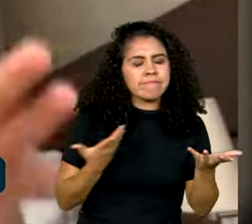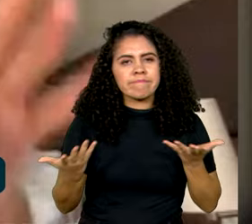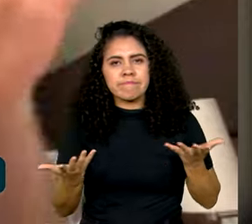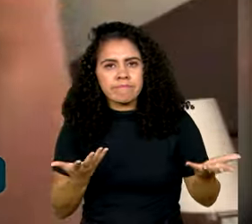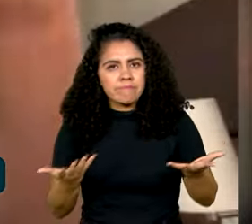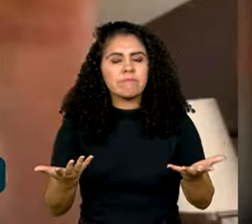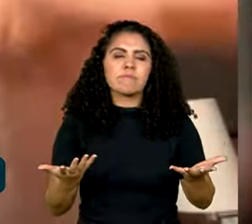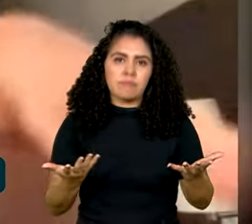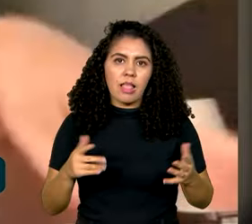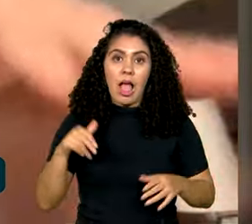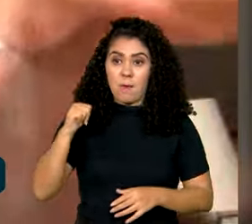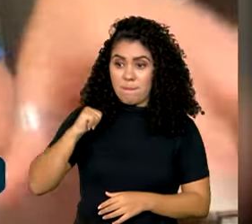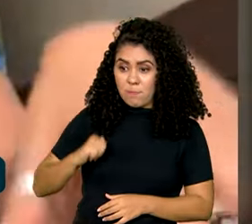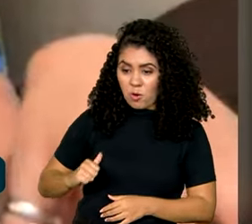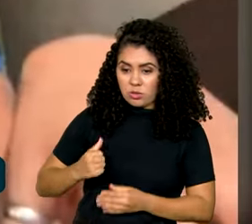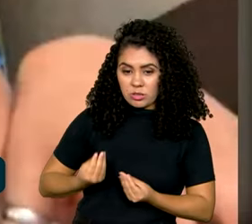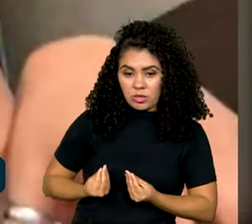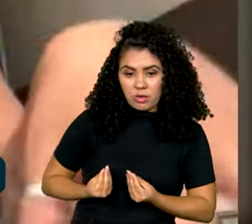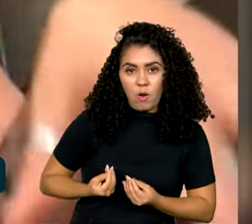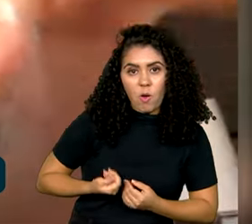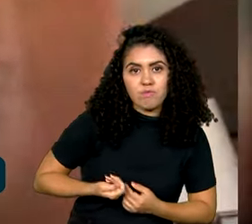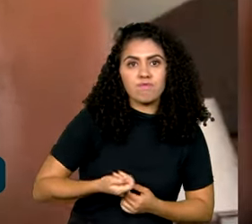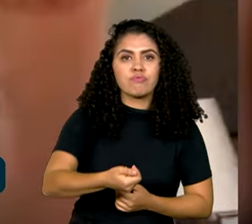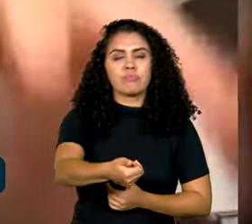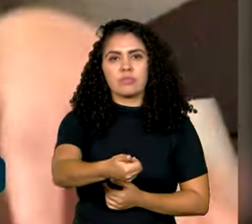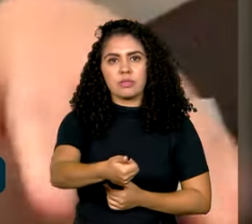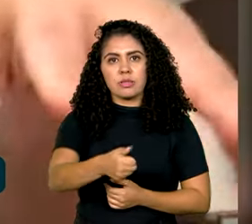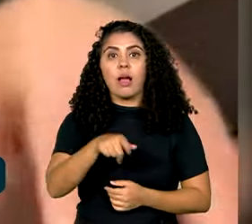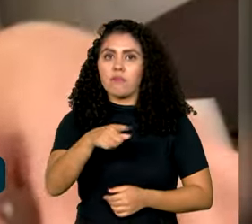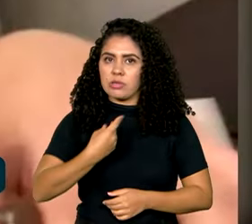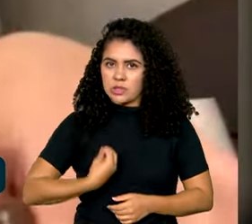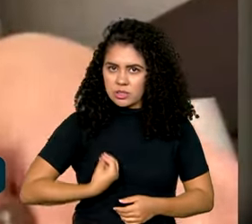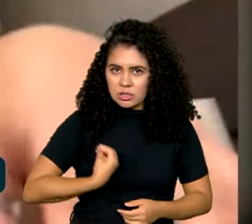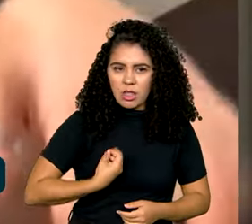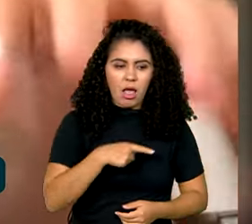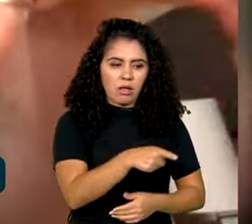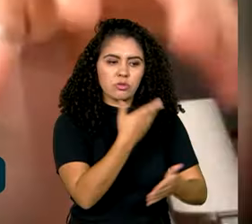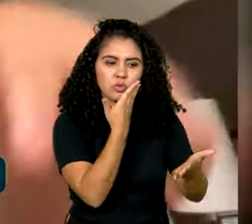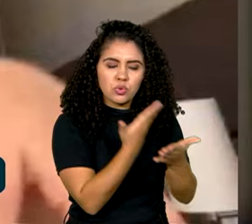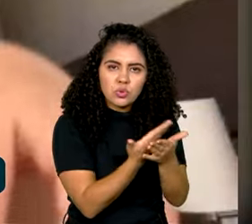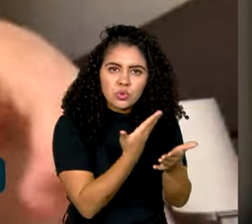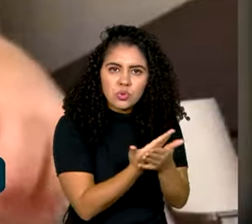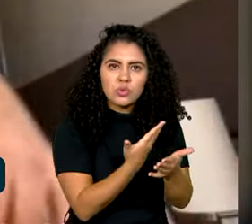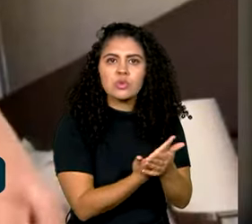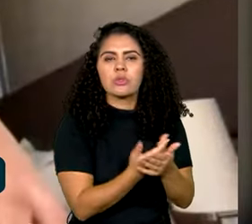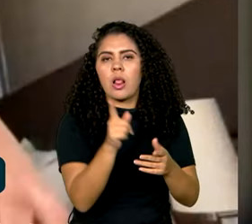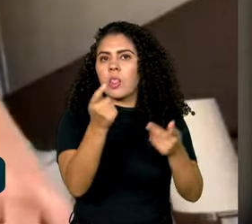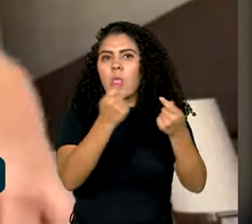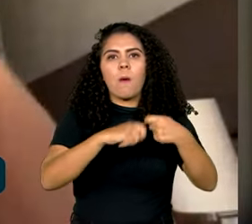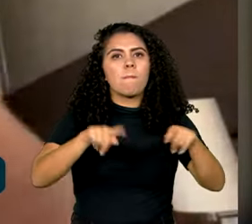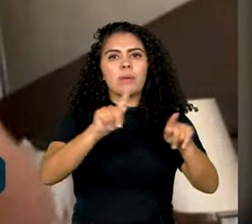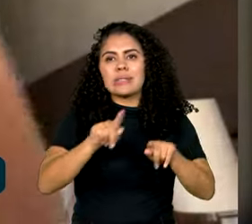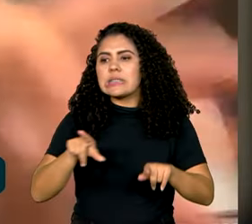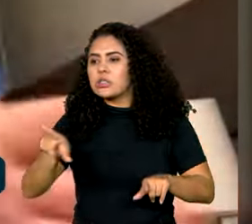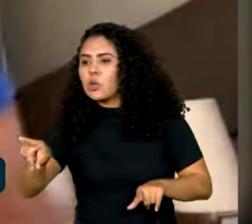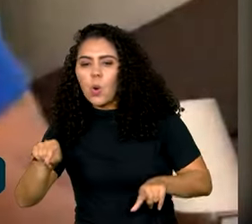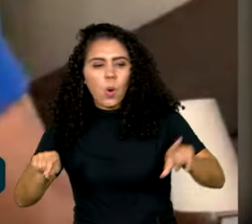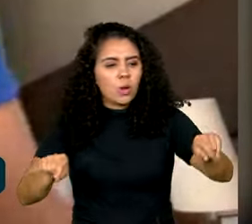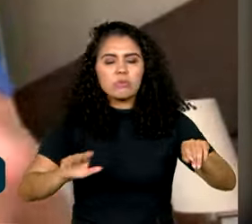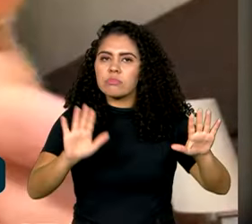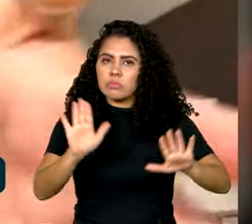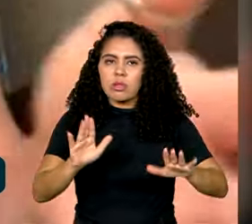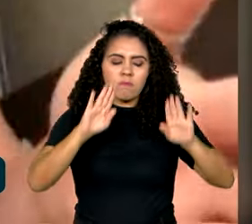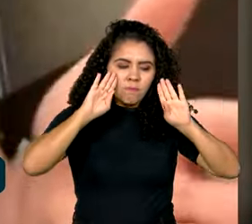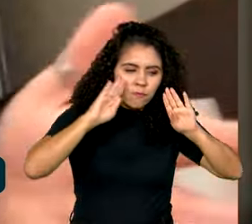de falar assim, vocês estão no ensino médio, vocês não precisam escolher agora entre estudar e sobreviver e é possível